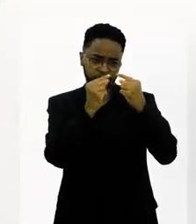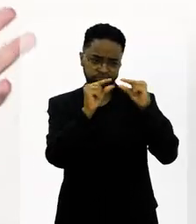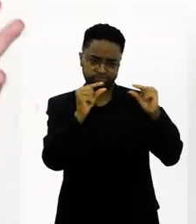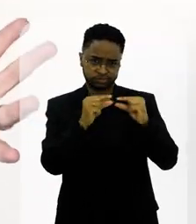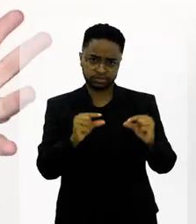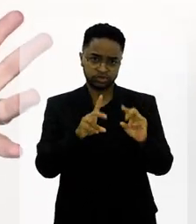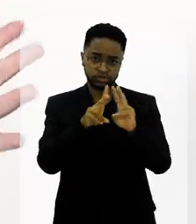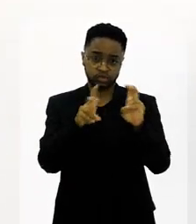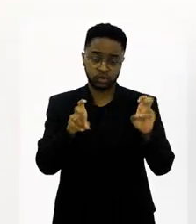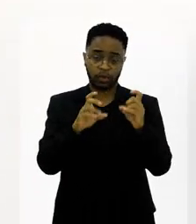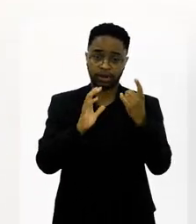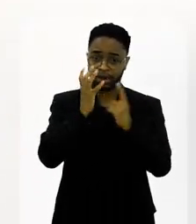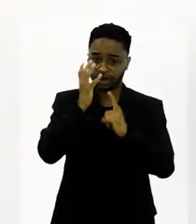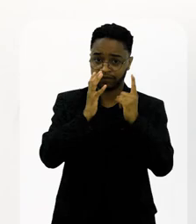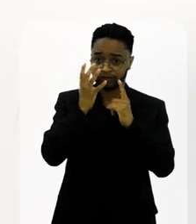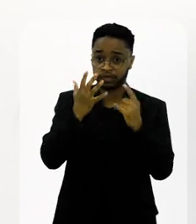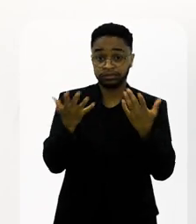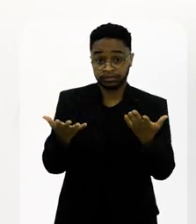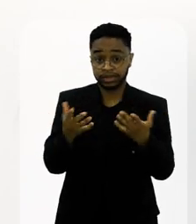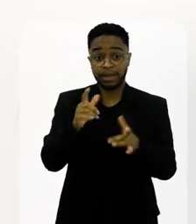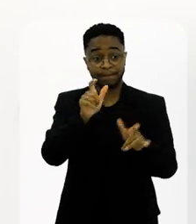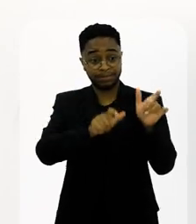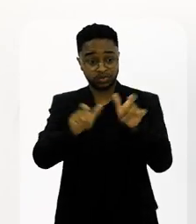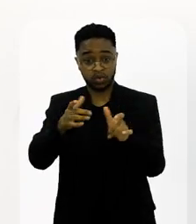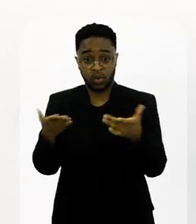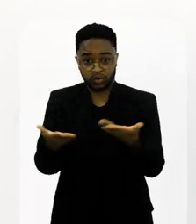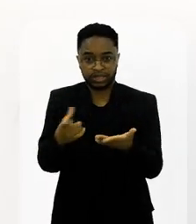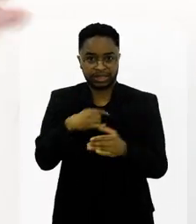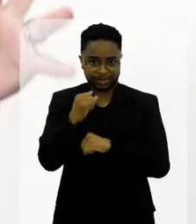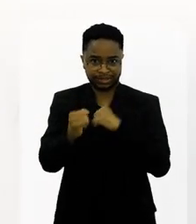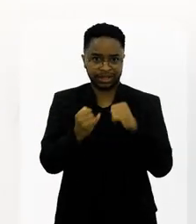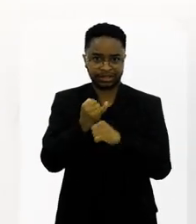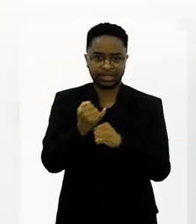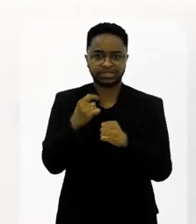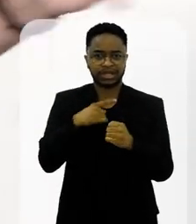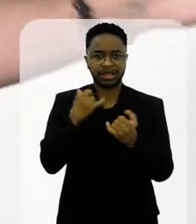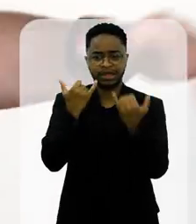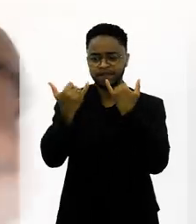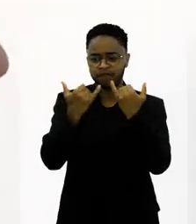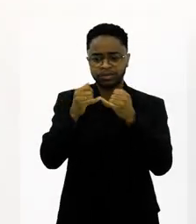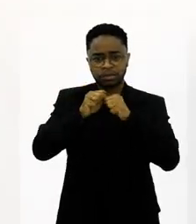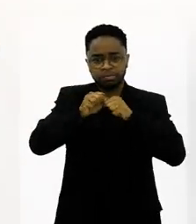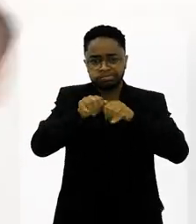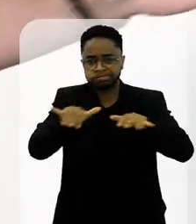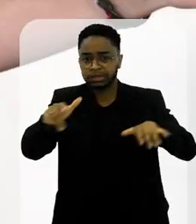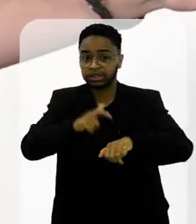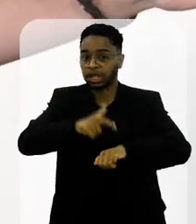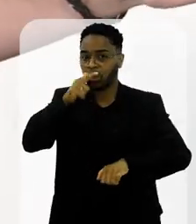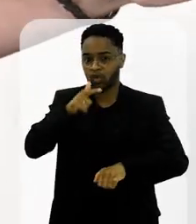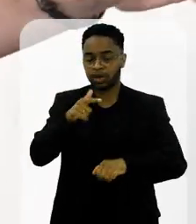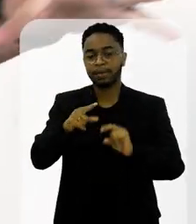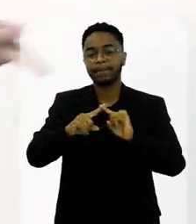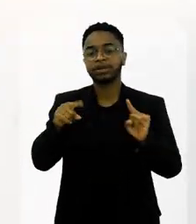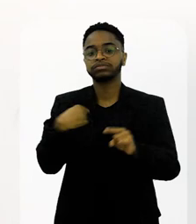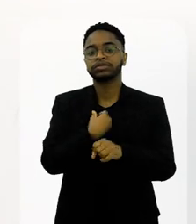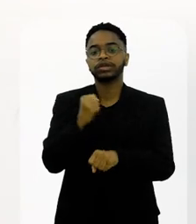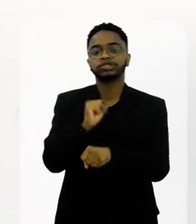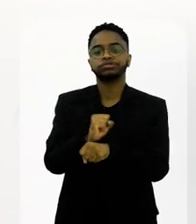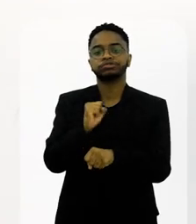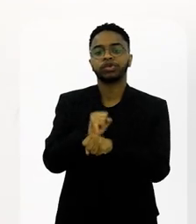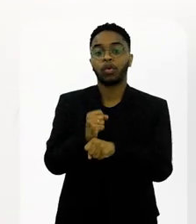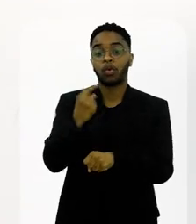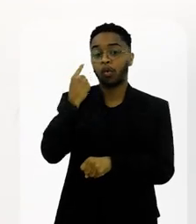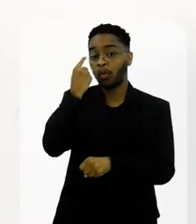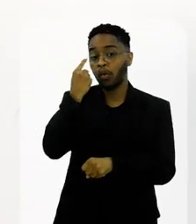sobre carnaval. Então, você ficava uma semana, para a turma hoje da internet, que tem, né, todas as notícias instantaneamente o tempo inteiro,